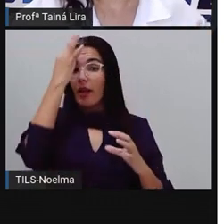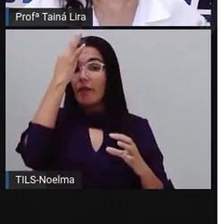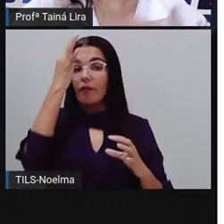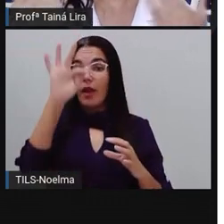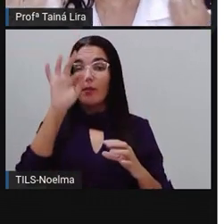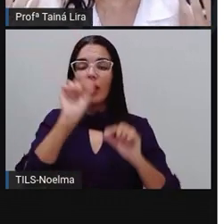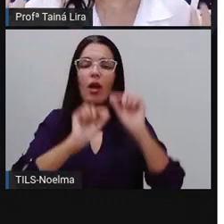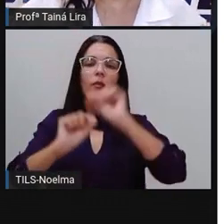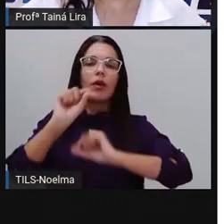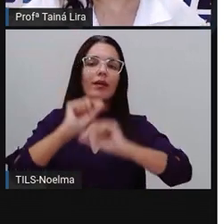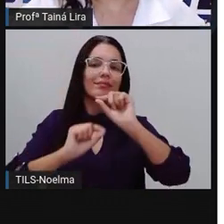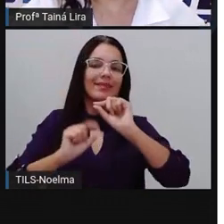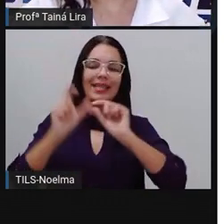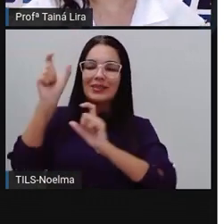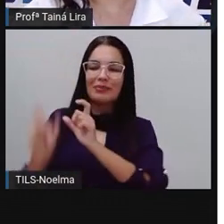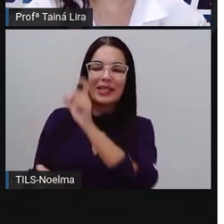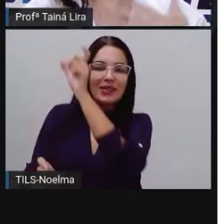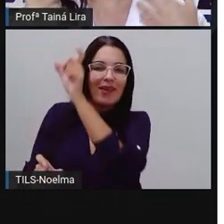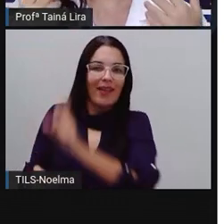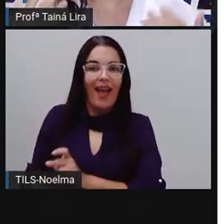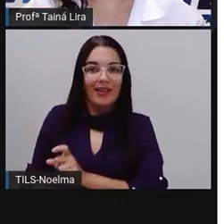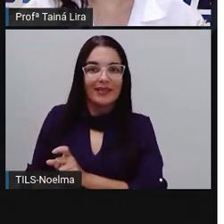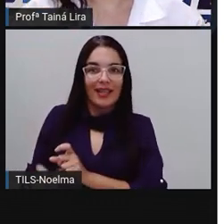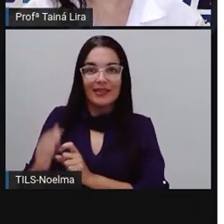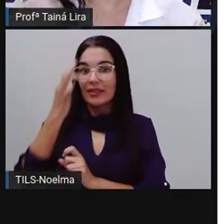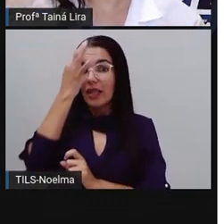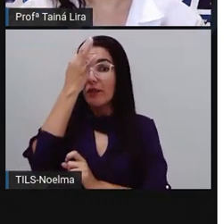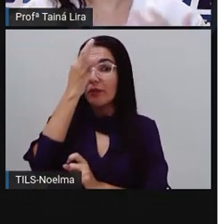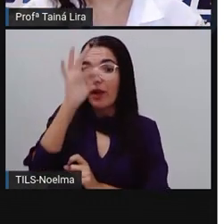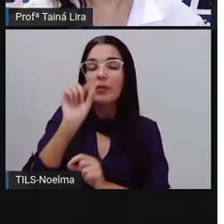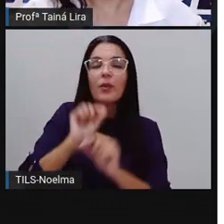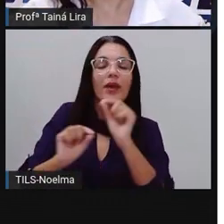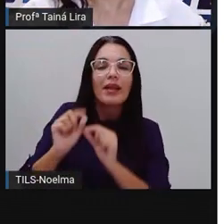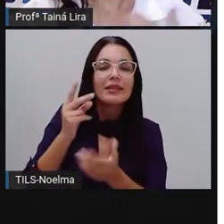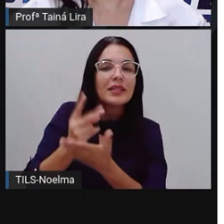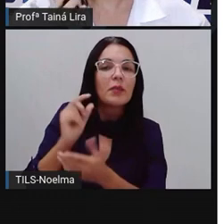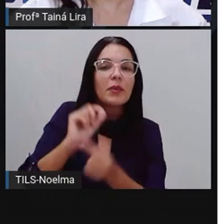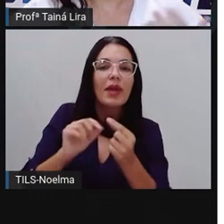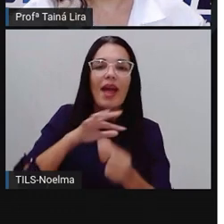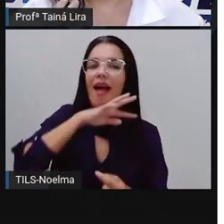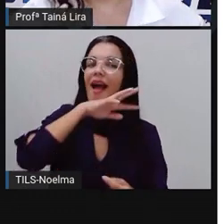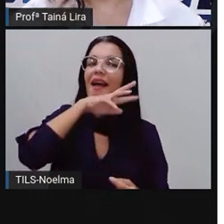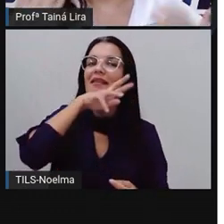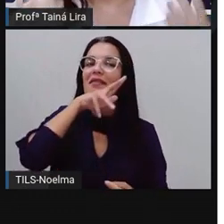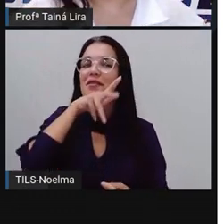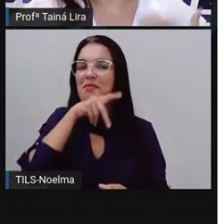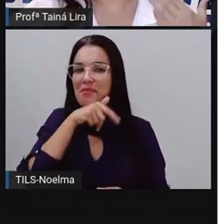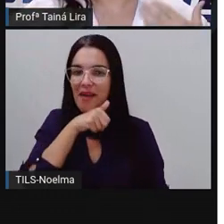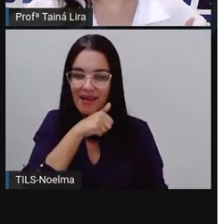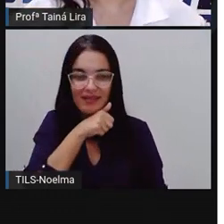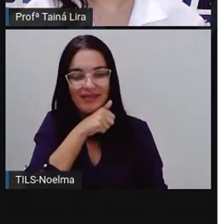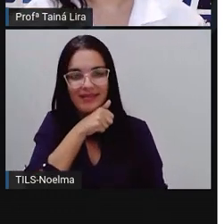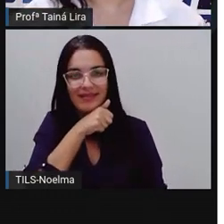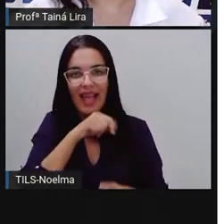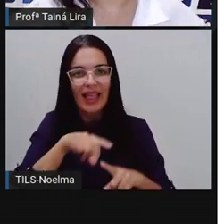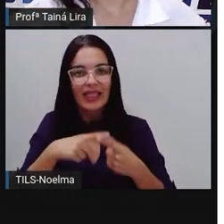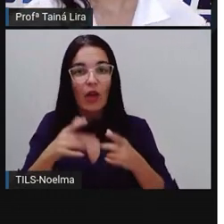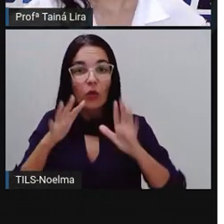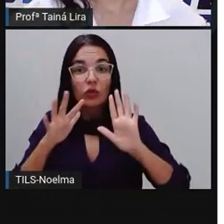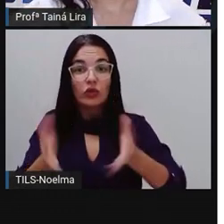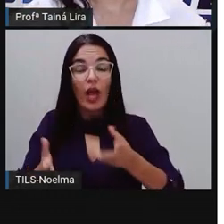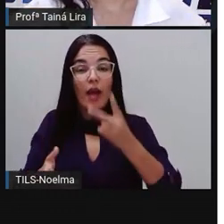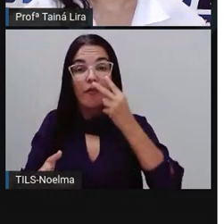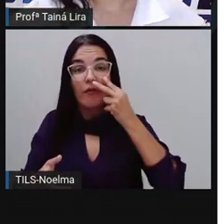é que os personagens aí da fábula geralmente aí são o quê? Animais, tá? Então, nós já vimos